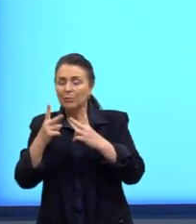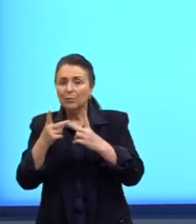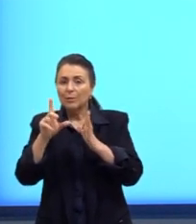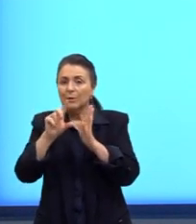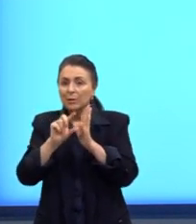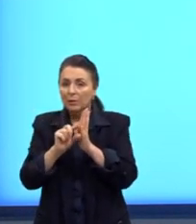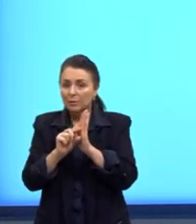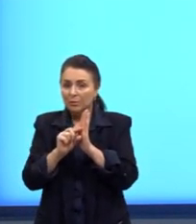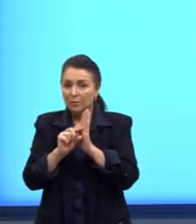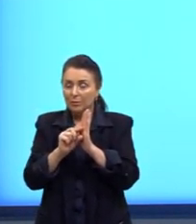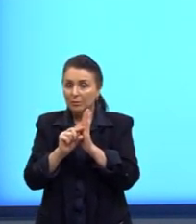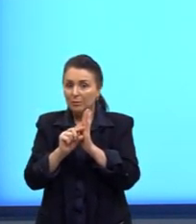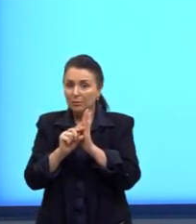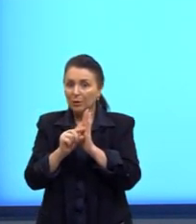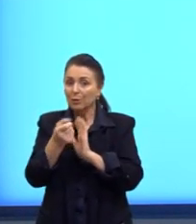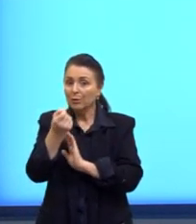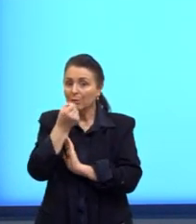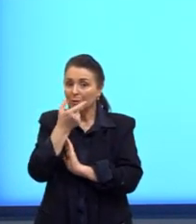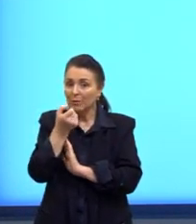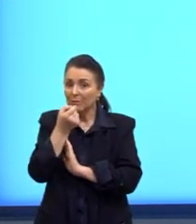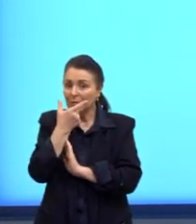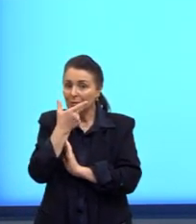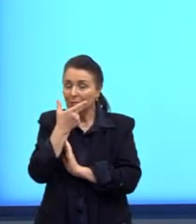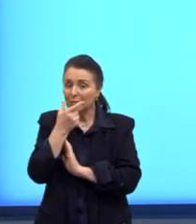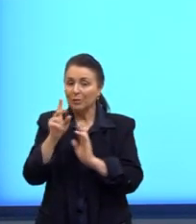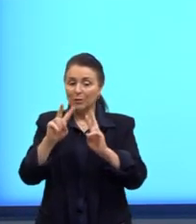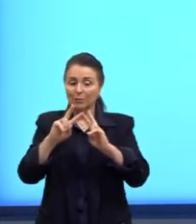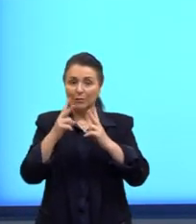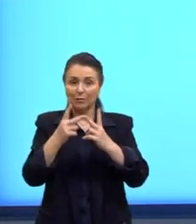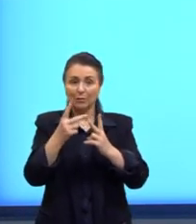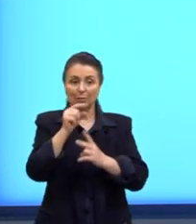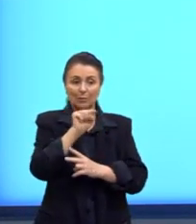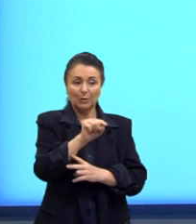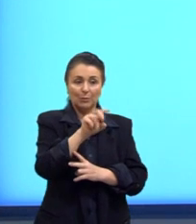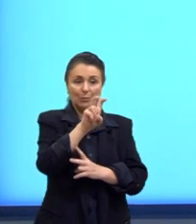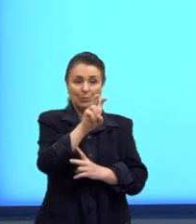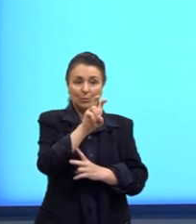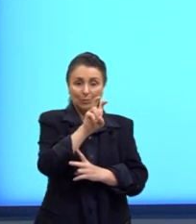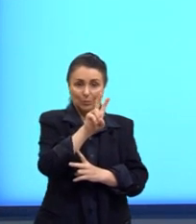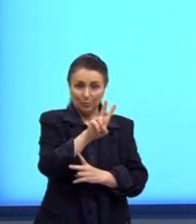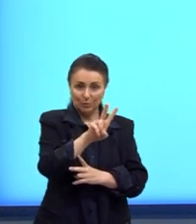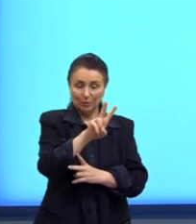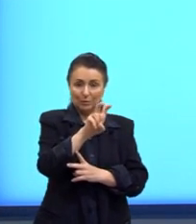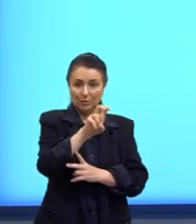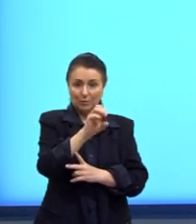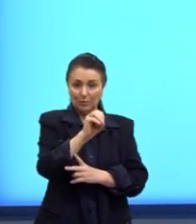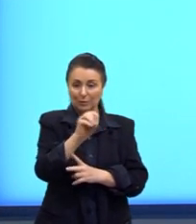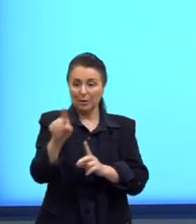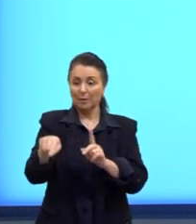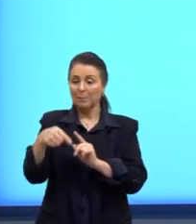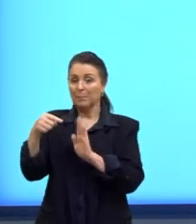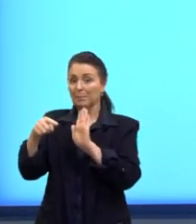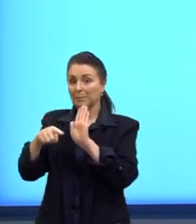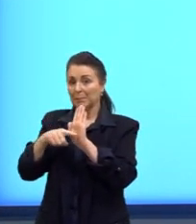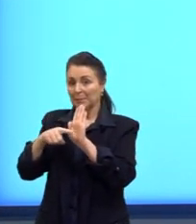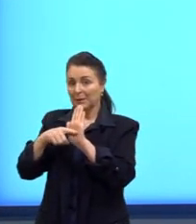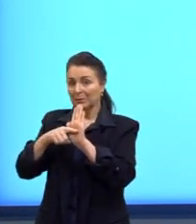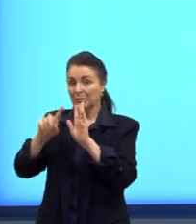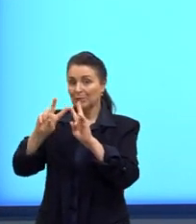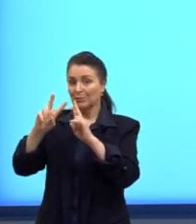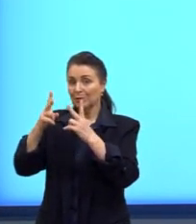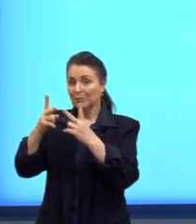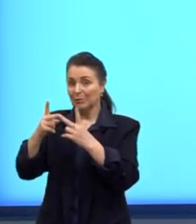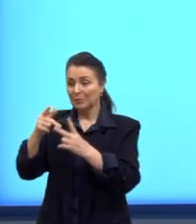então, daquela pílula? O volume inicial, de 1250, menos o volume após a redução,